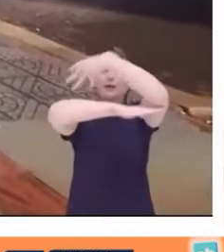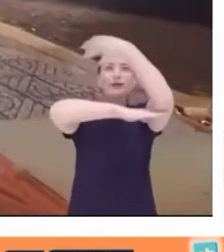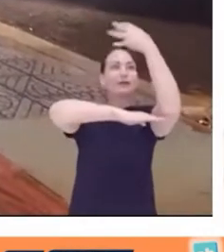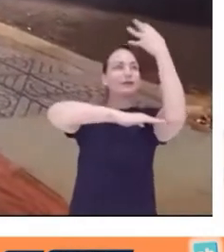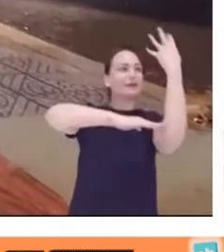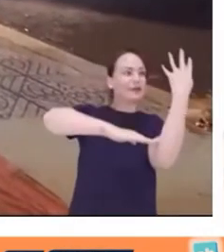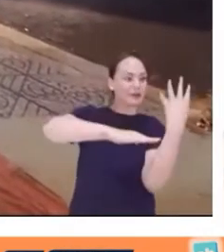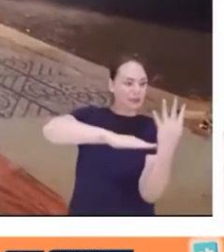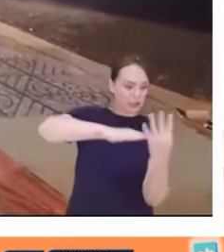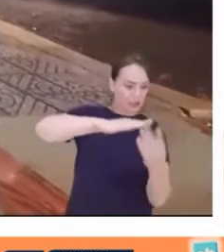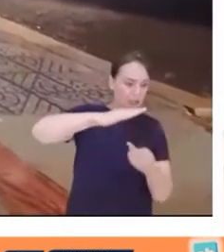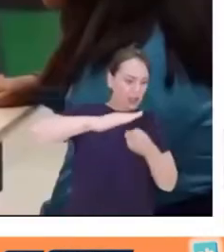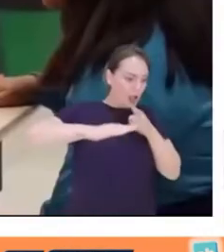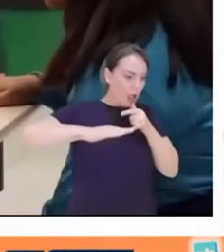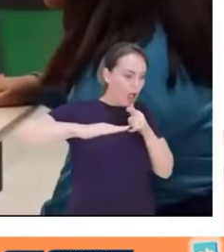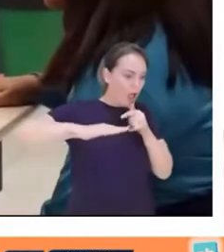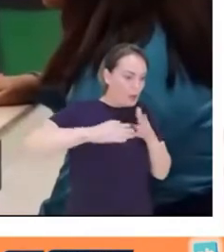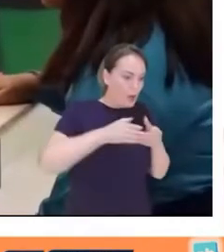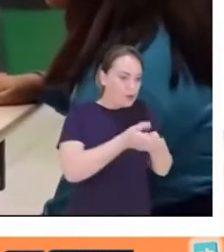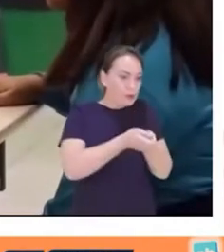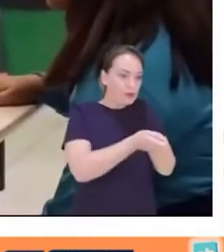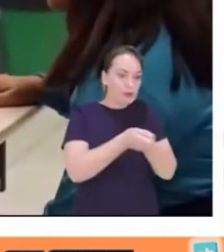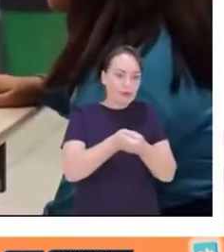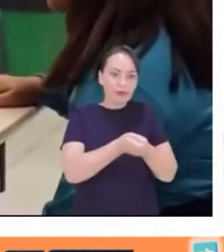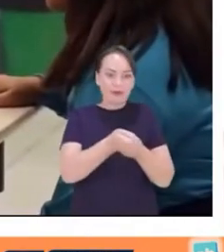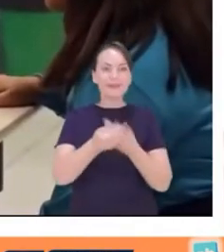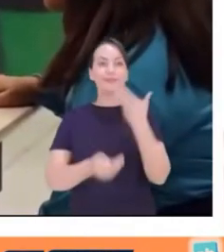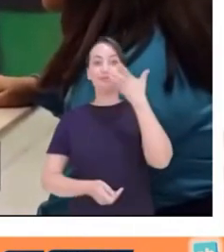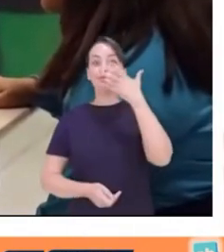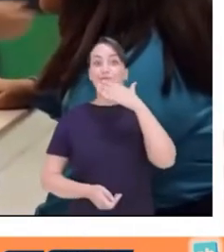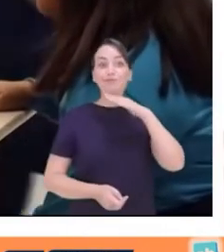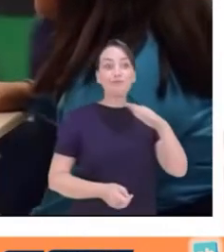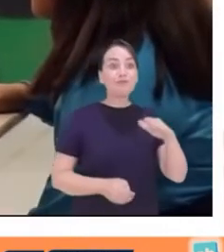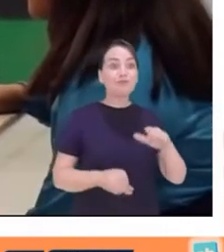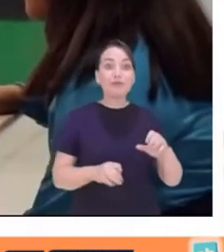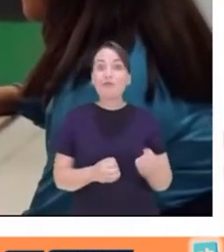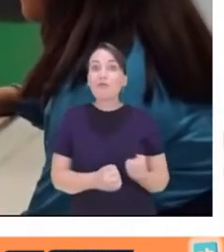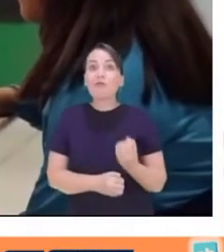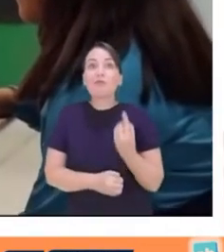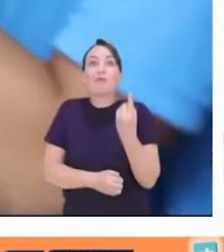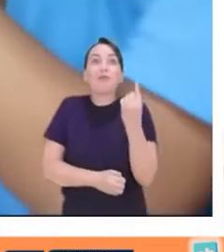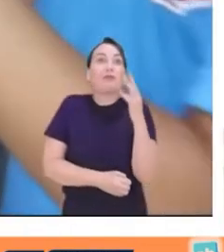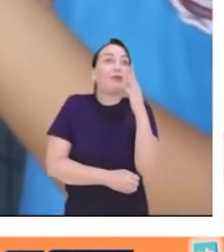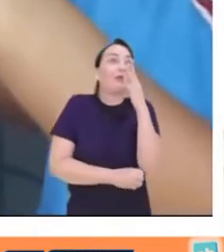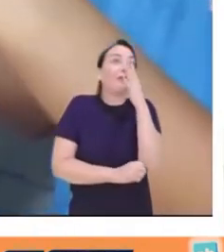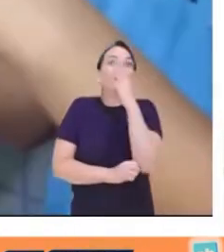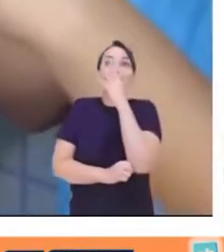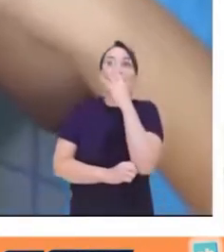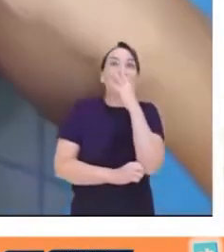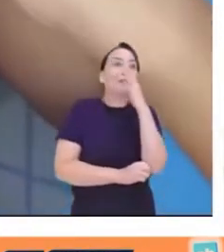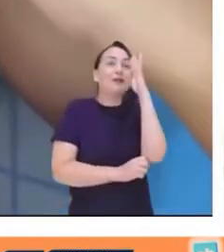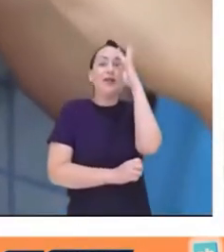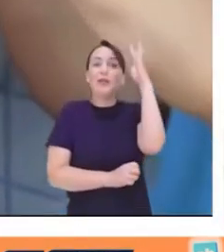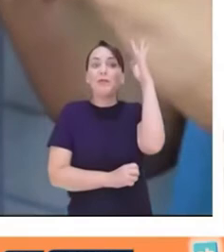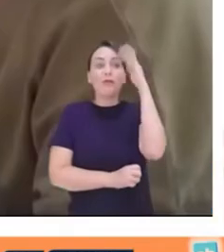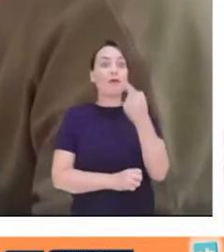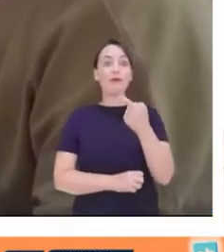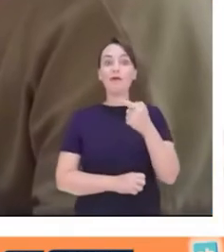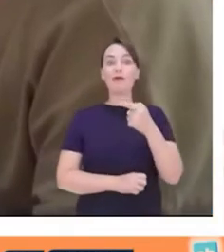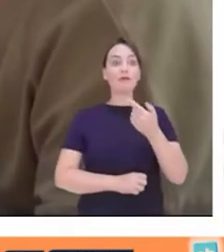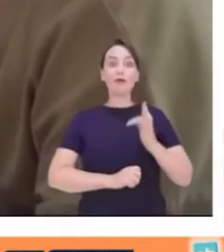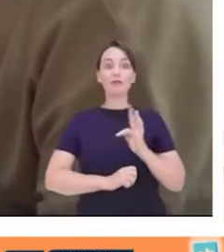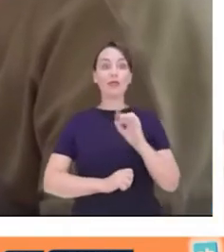entre as águas que jorram da mangueira no quintal. Criança parece um ser encantado de imaginação infinita que